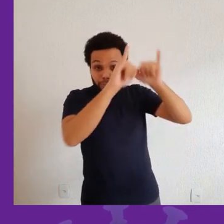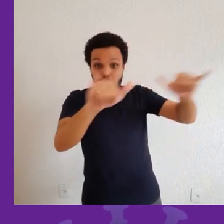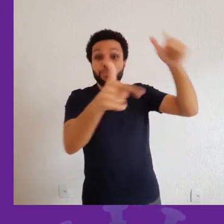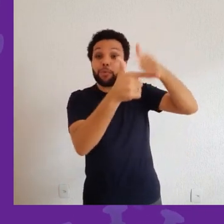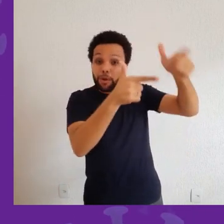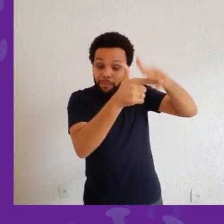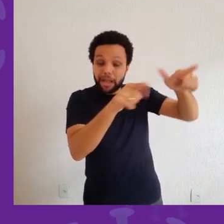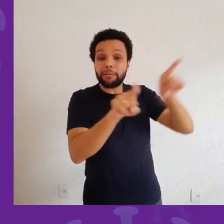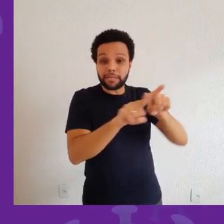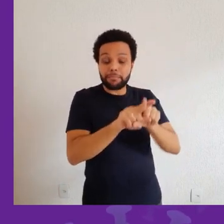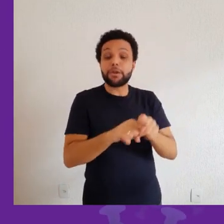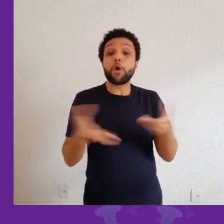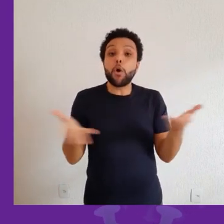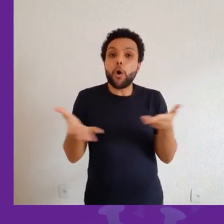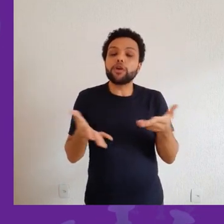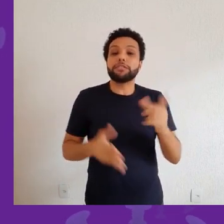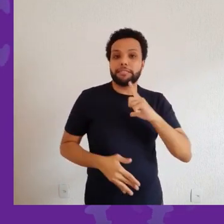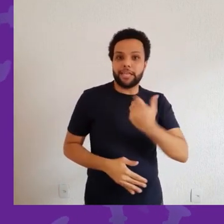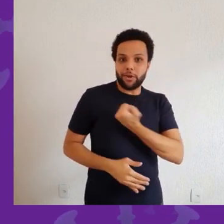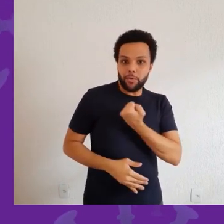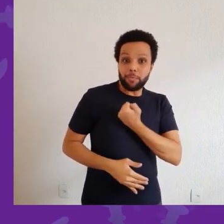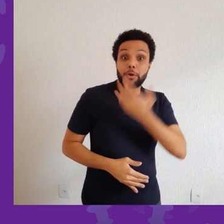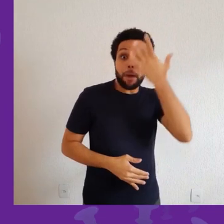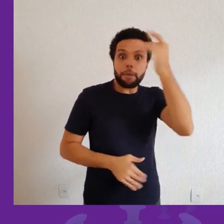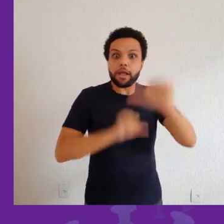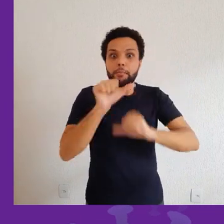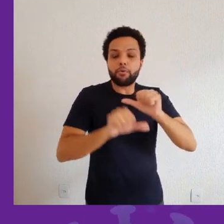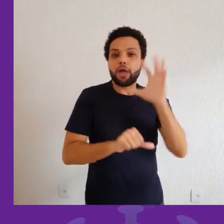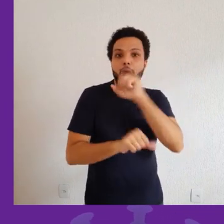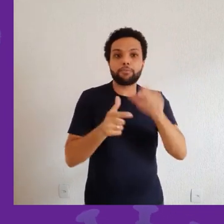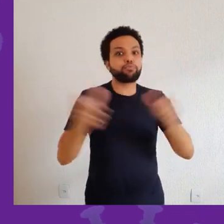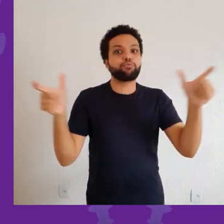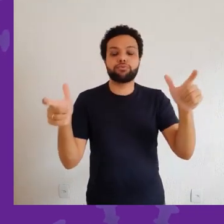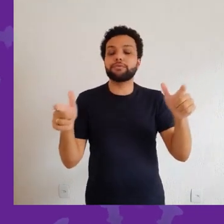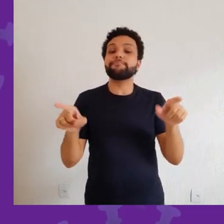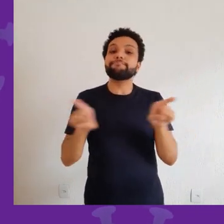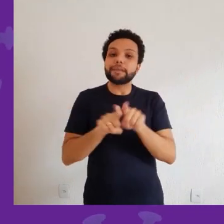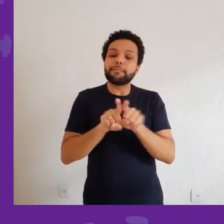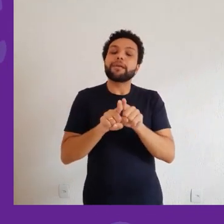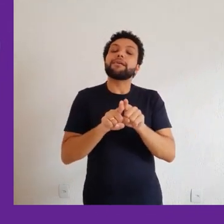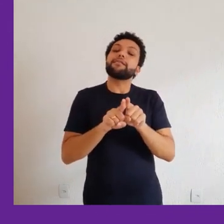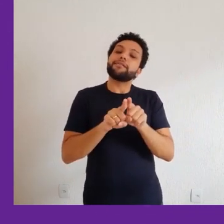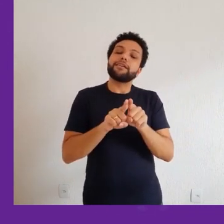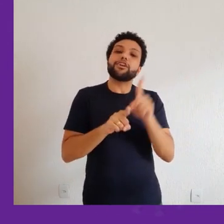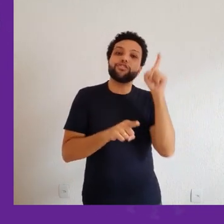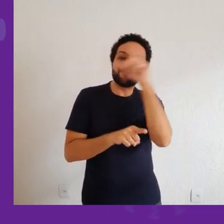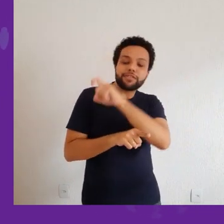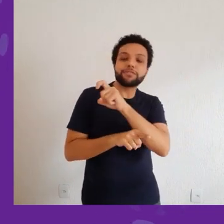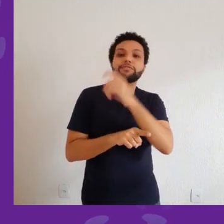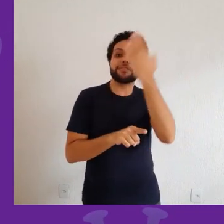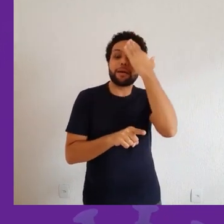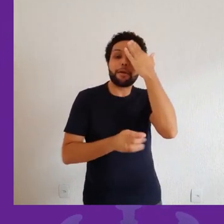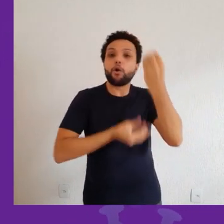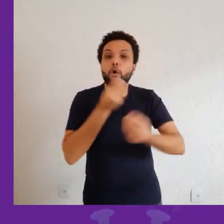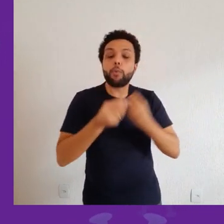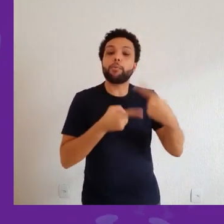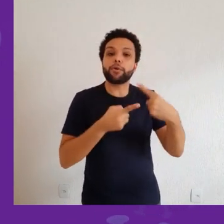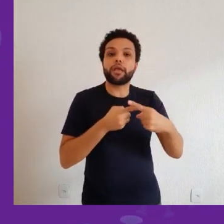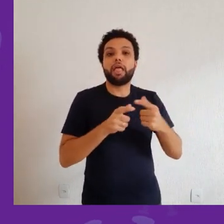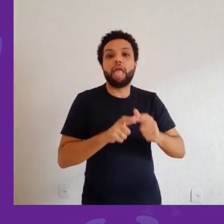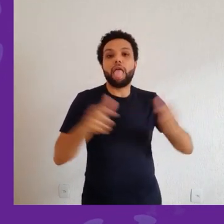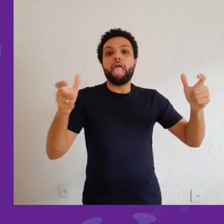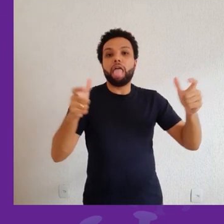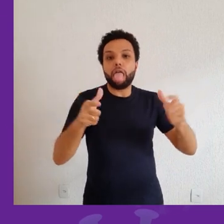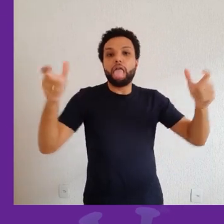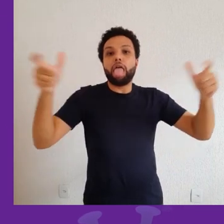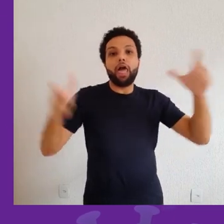E tem vários outros fatores que influenciam nessa dificuldade para a gente conseguir fazer uma previsão muito certa. A cada dia,